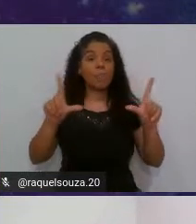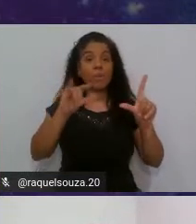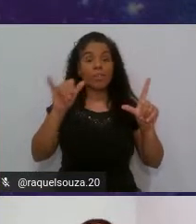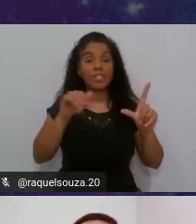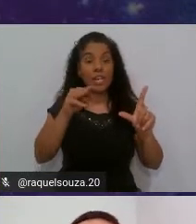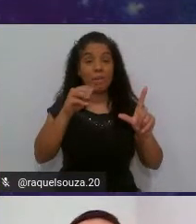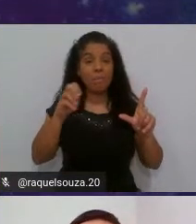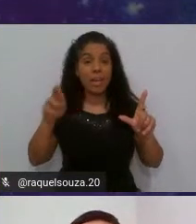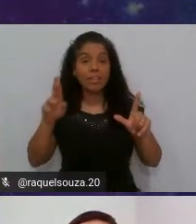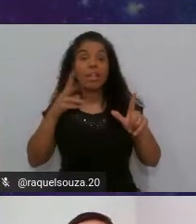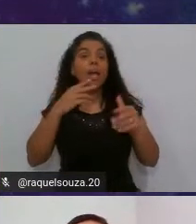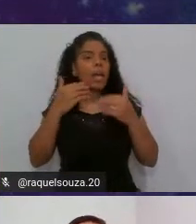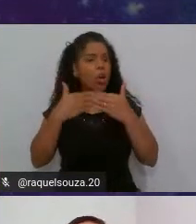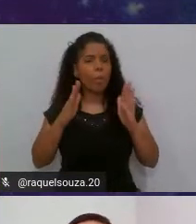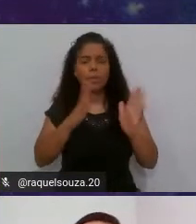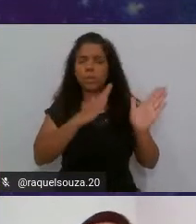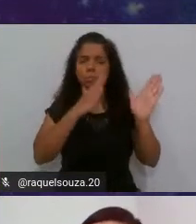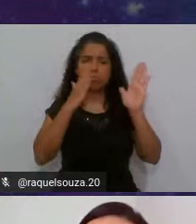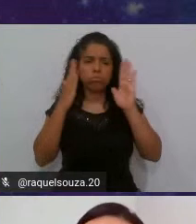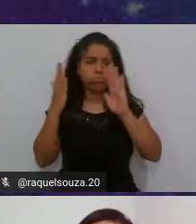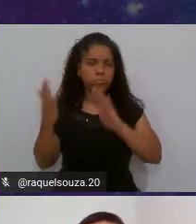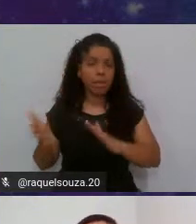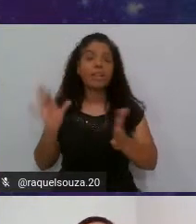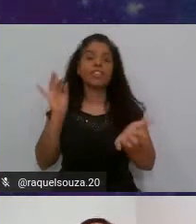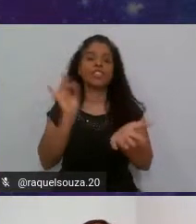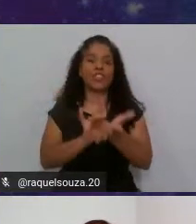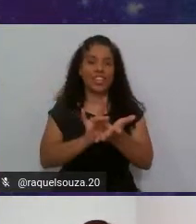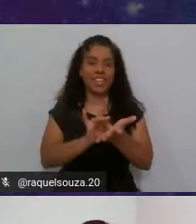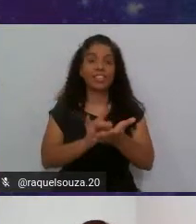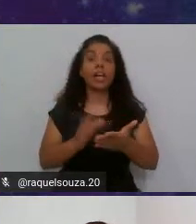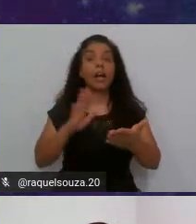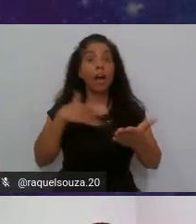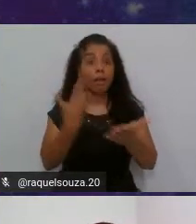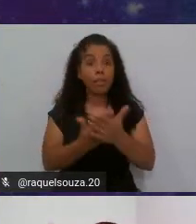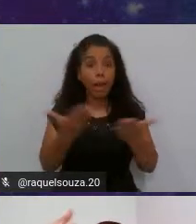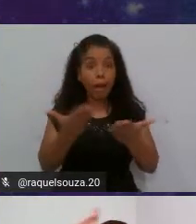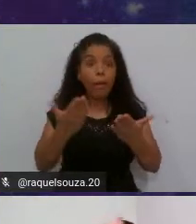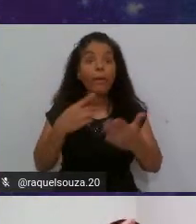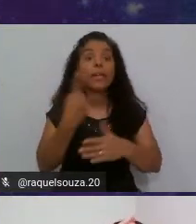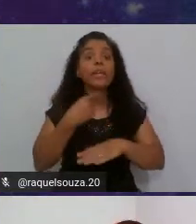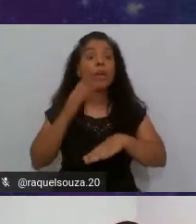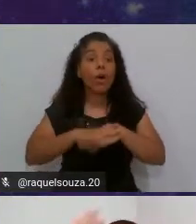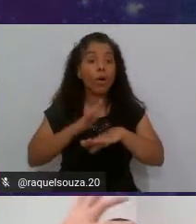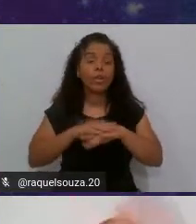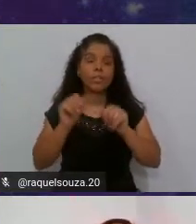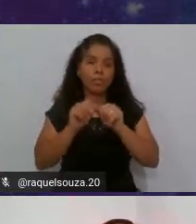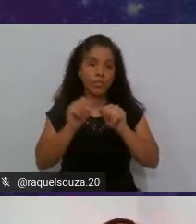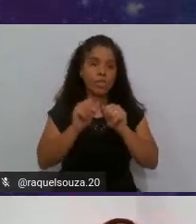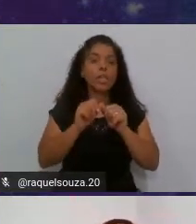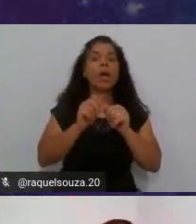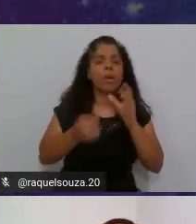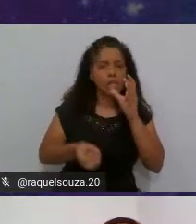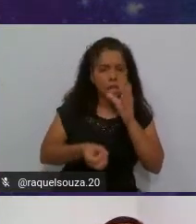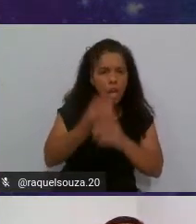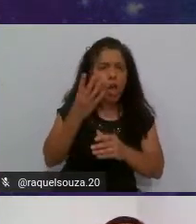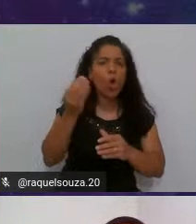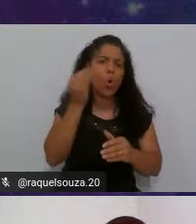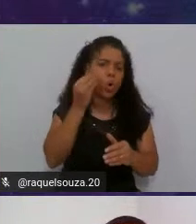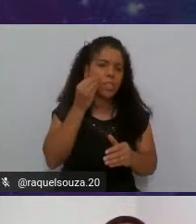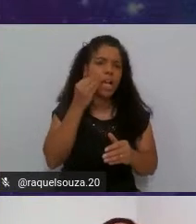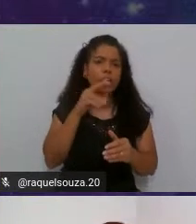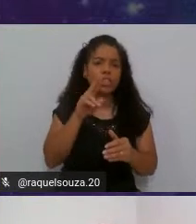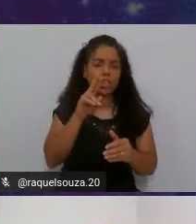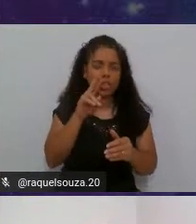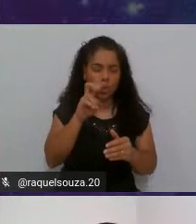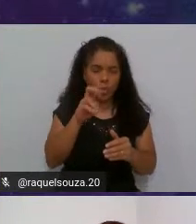começar o processo de verdade até agora o que é fizemos criamos o nosso teste de unidade dentro do